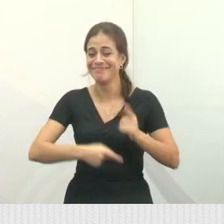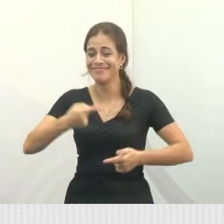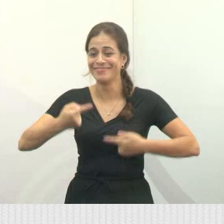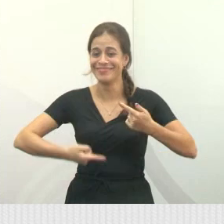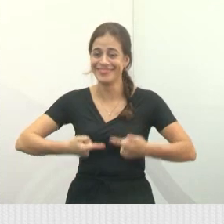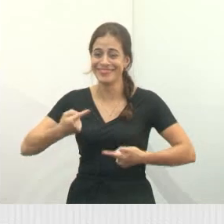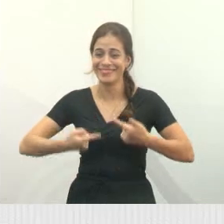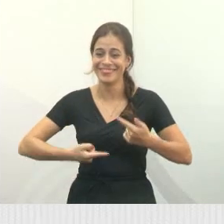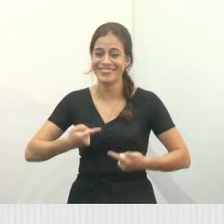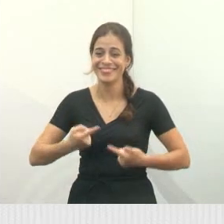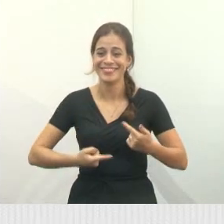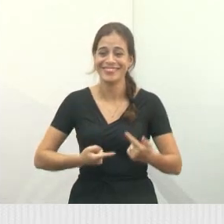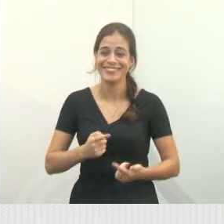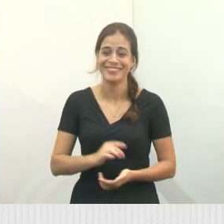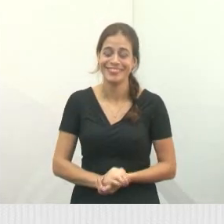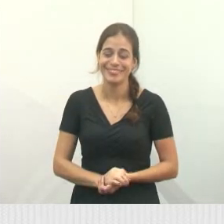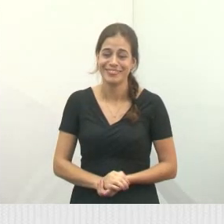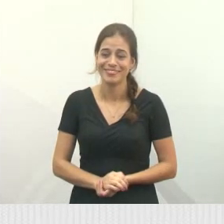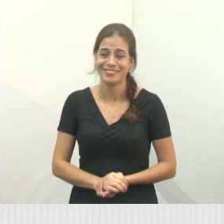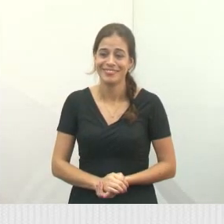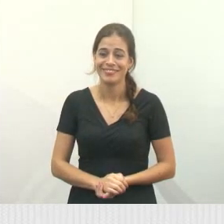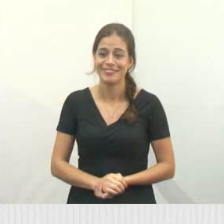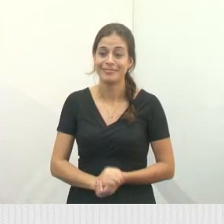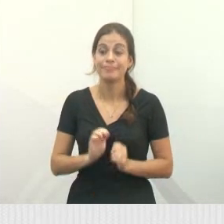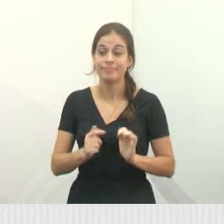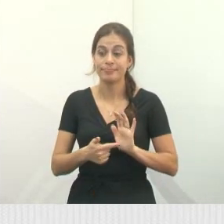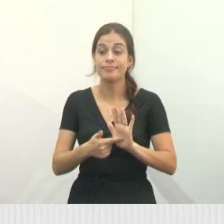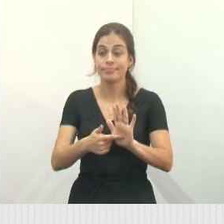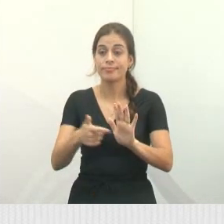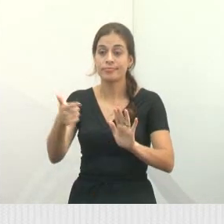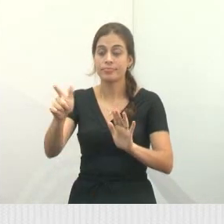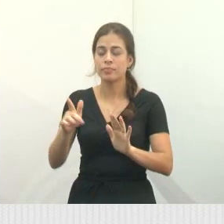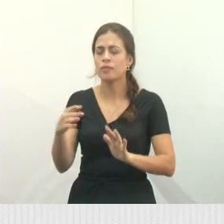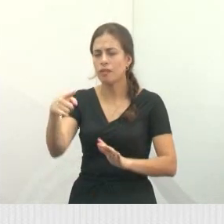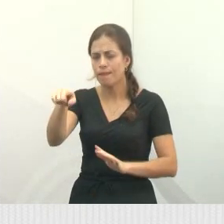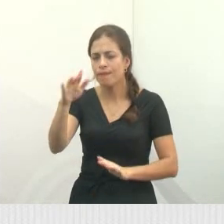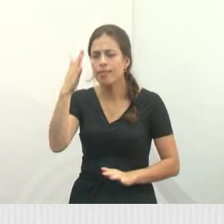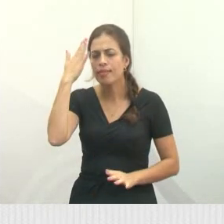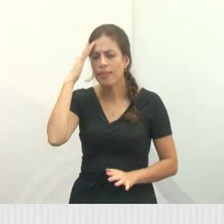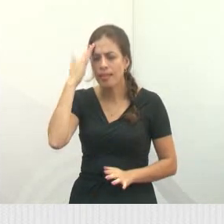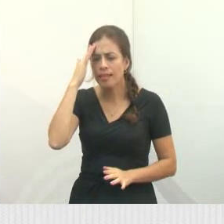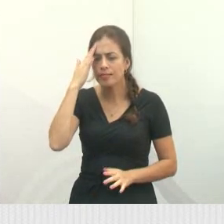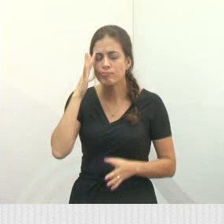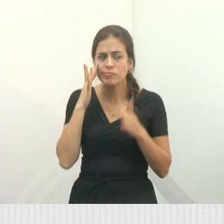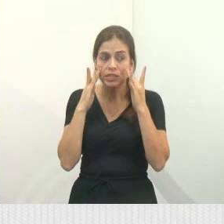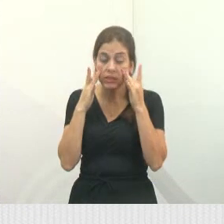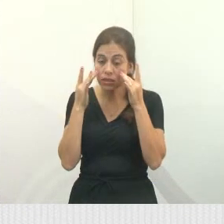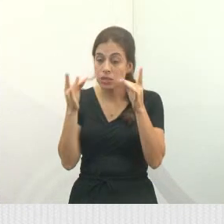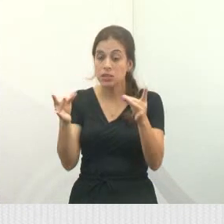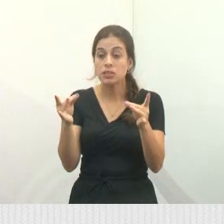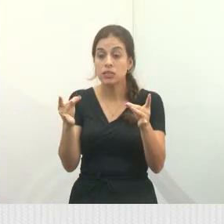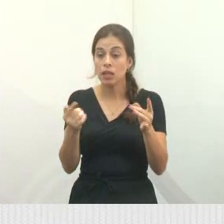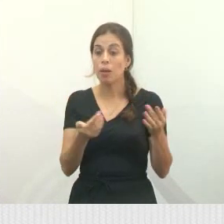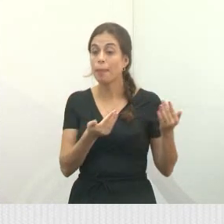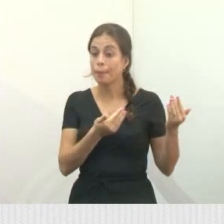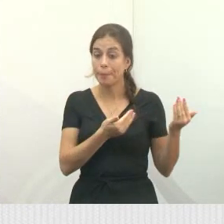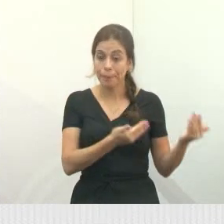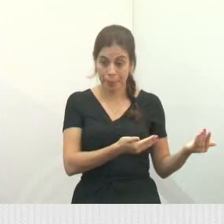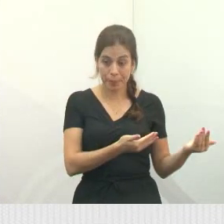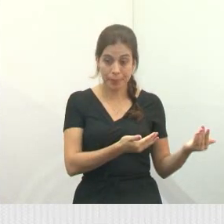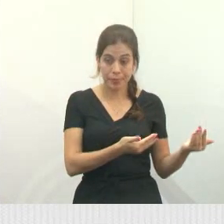Pode mostrar o próximo. Quero que vocês entendam, dessem bastante atenção nesse